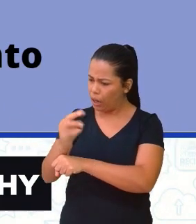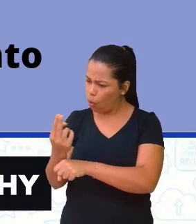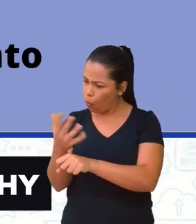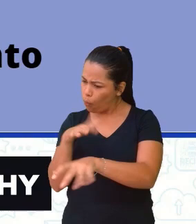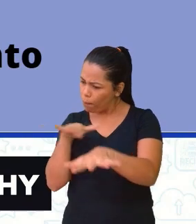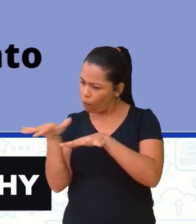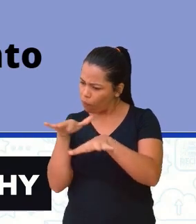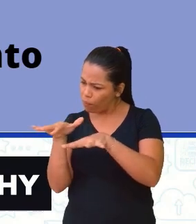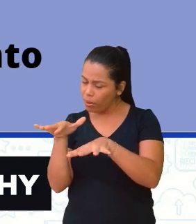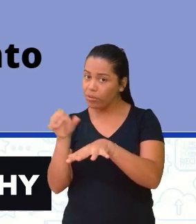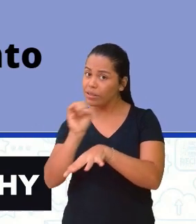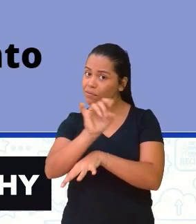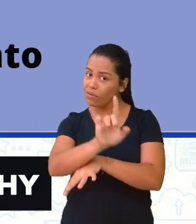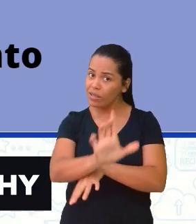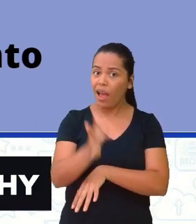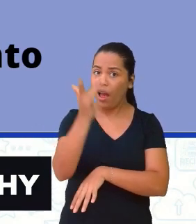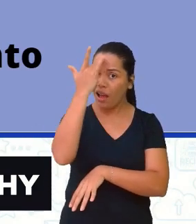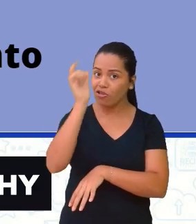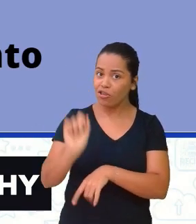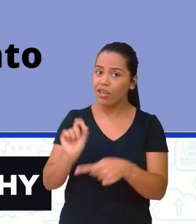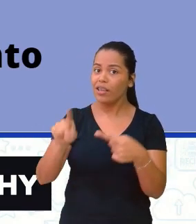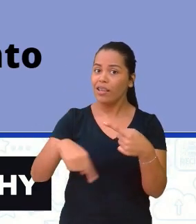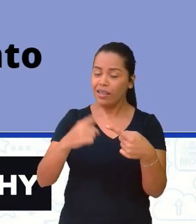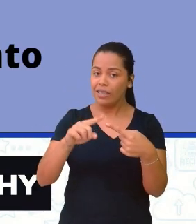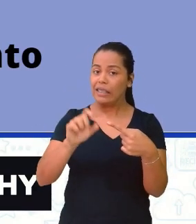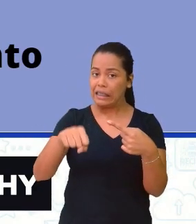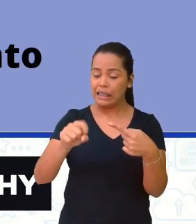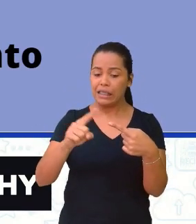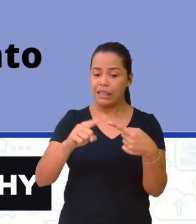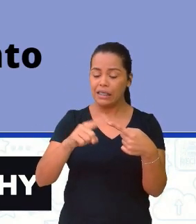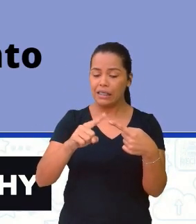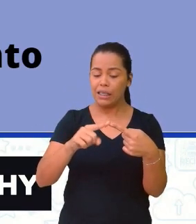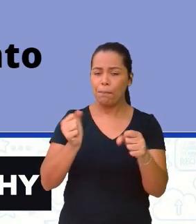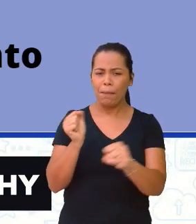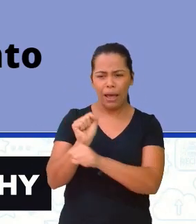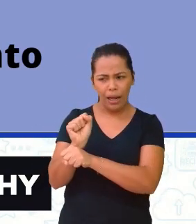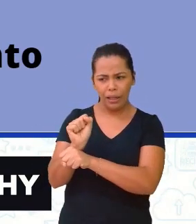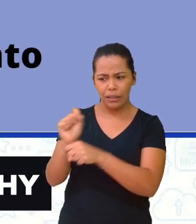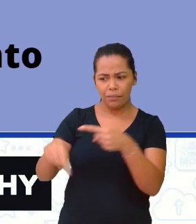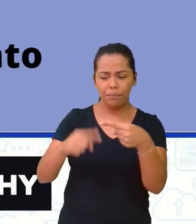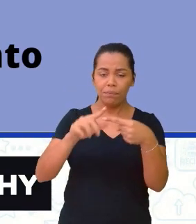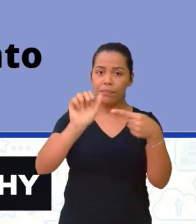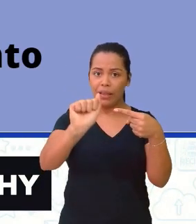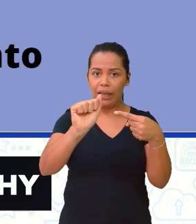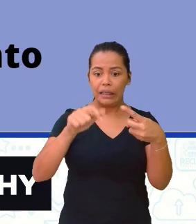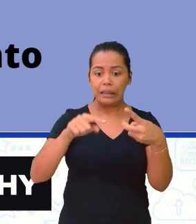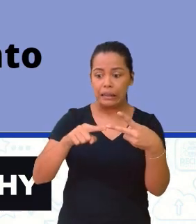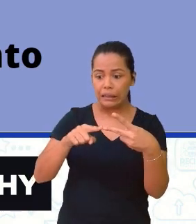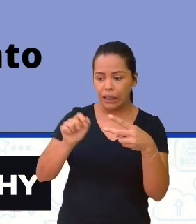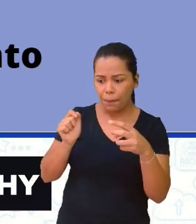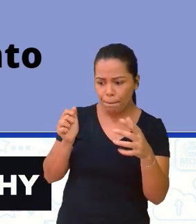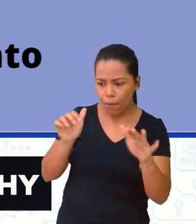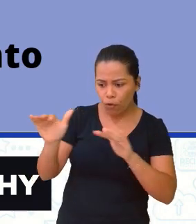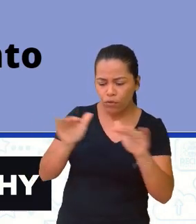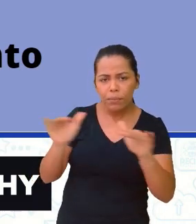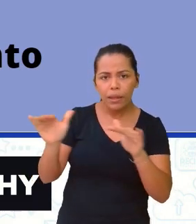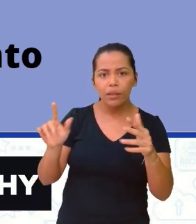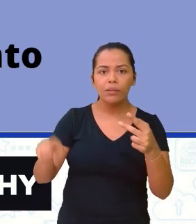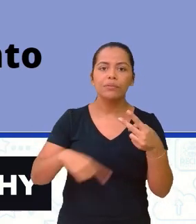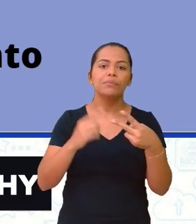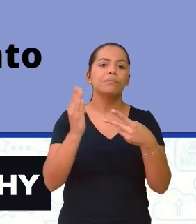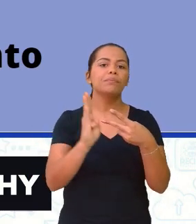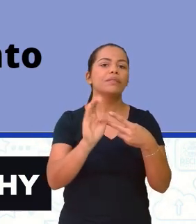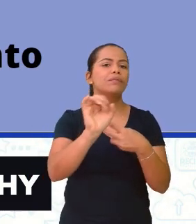responder aí no chat letra A. Se você acha que está em movimento, você vai responder a letra B. Para quem está assistindo pelo YouTube,